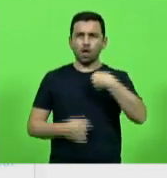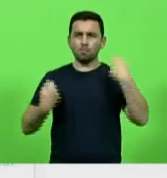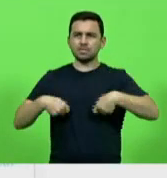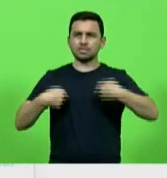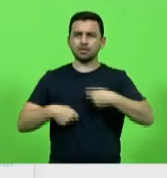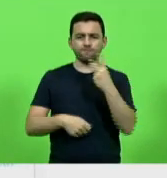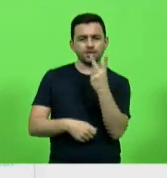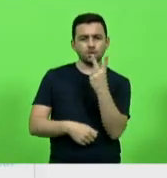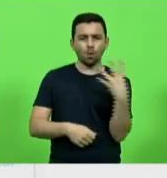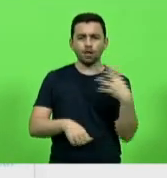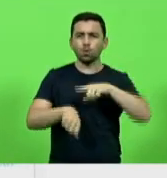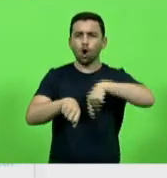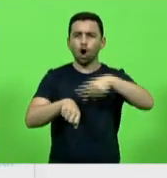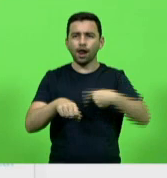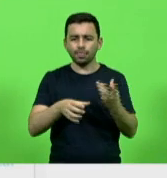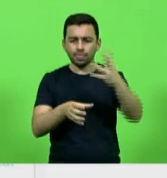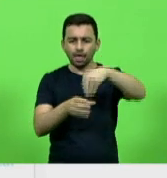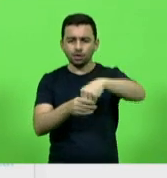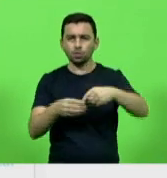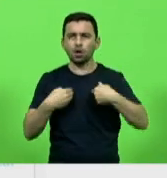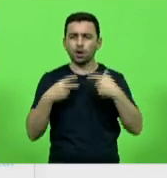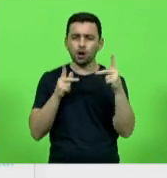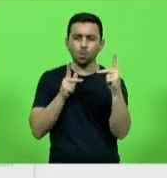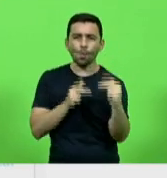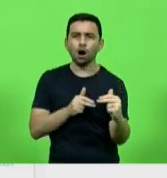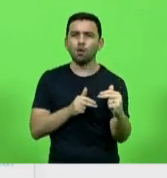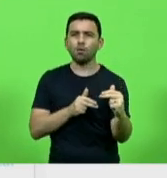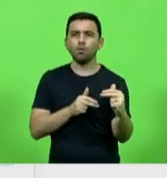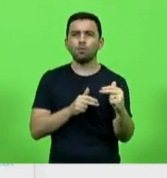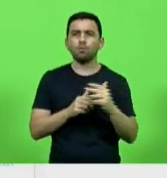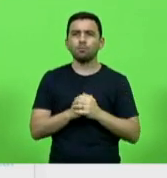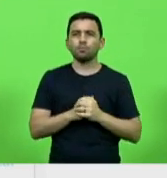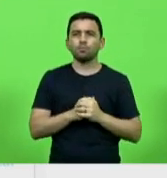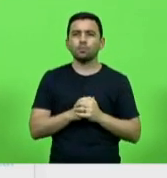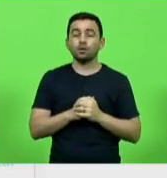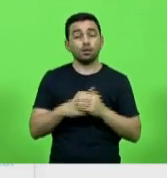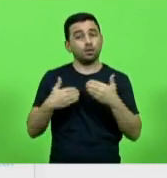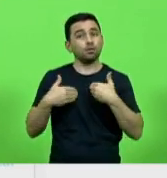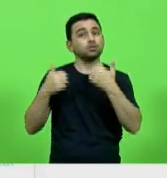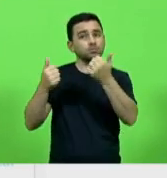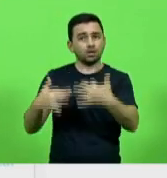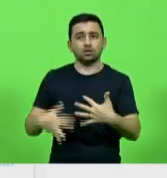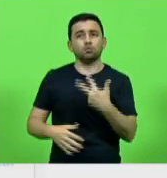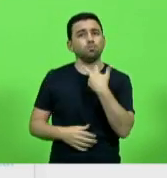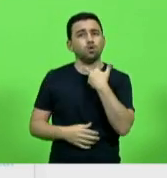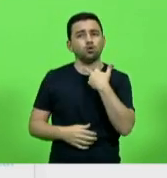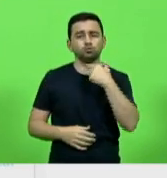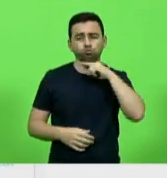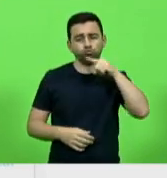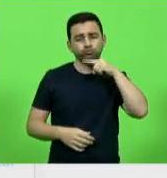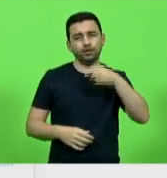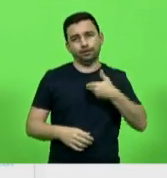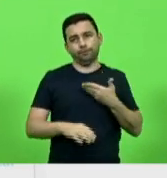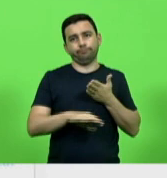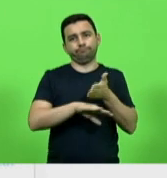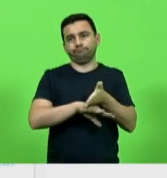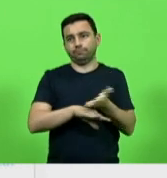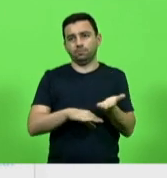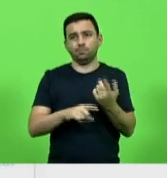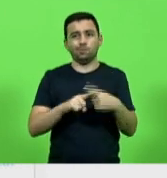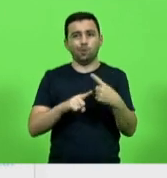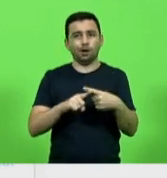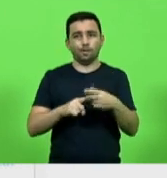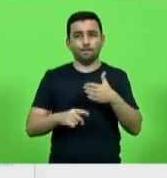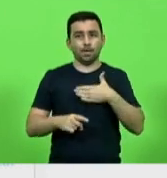horas ali dentro, como um deles, esclareci a impossibilidade de isso acontecer, haja vista a minha